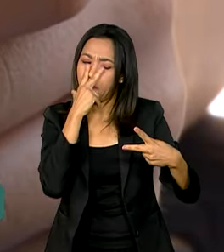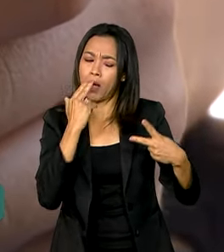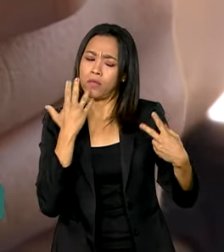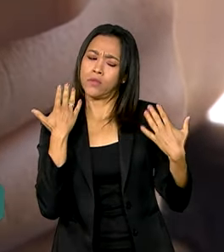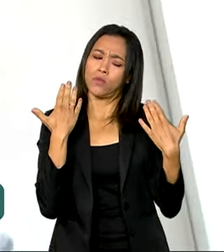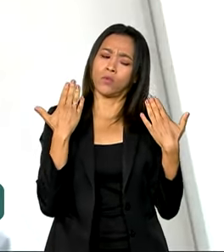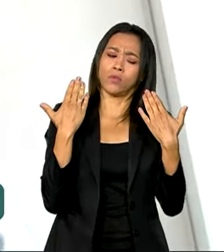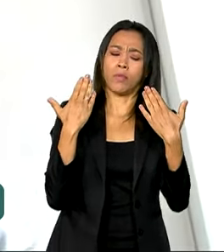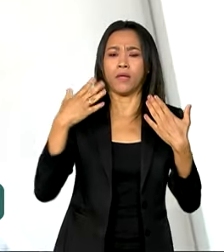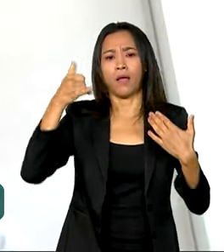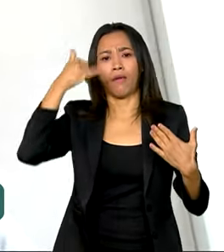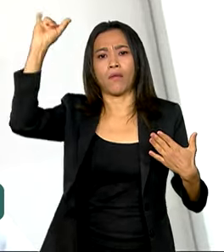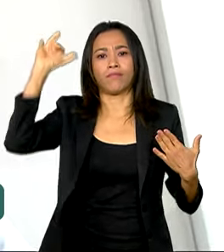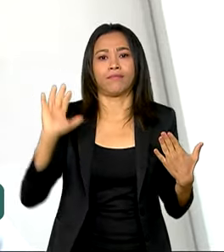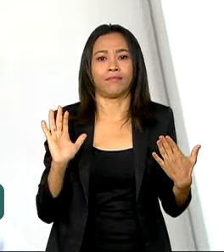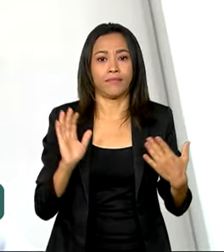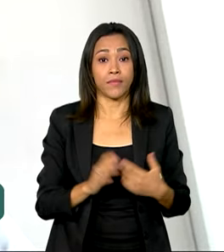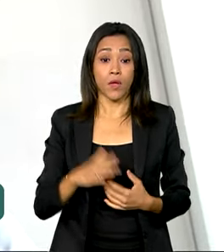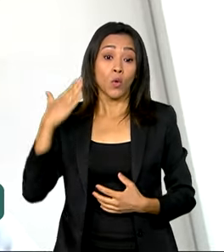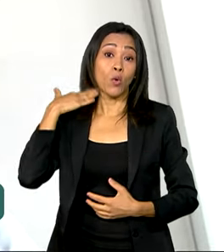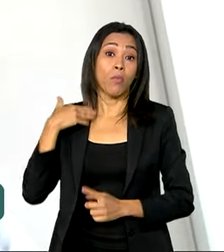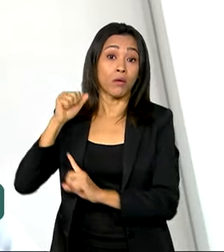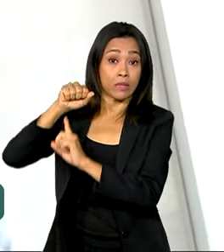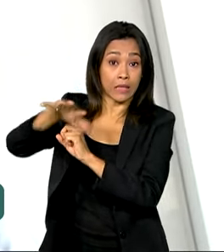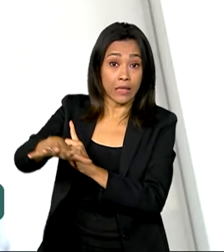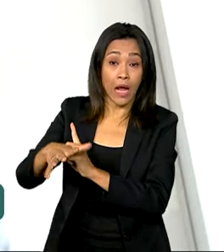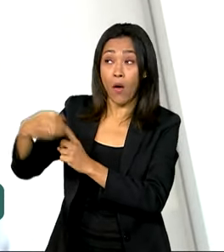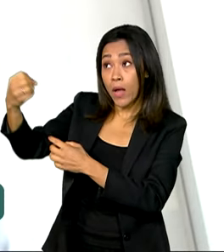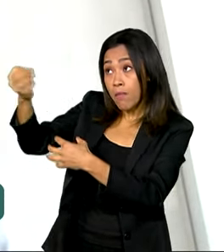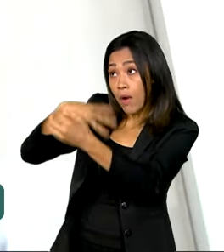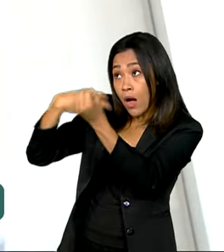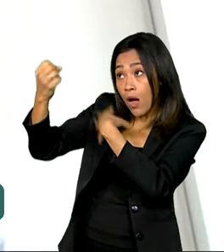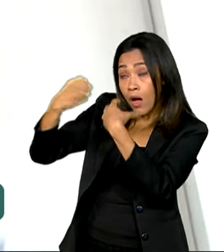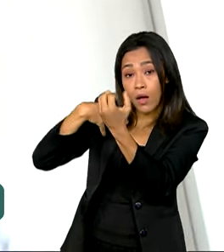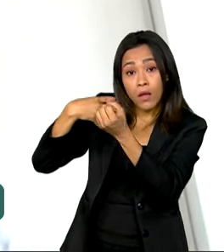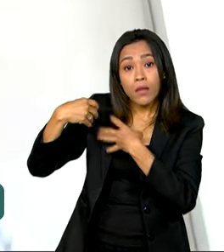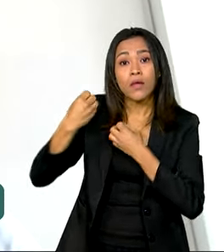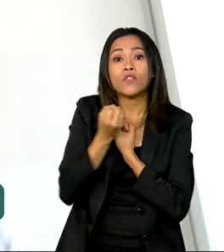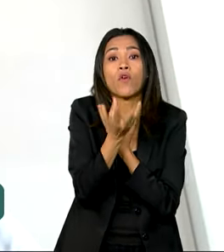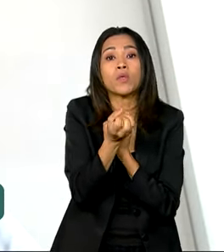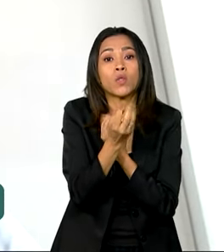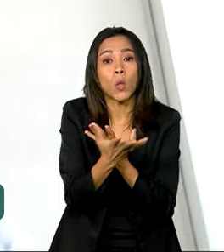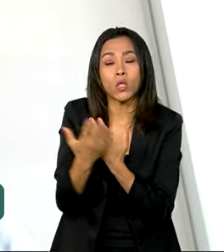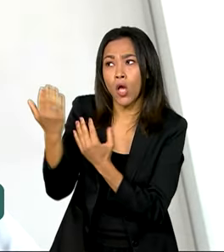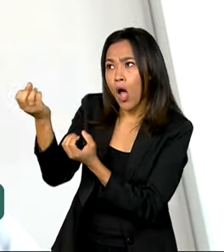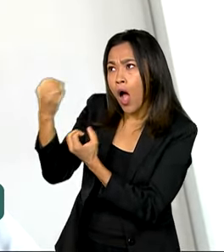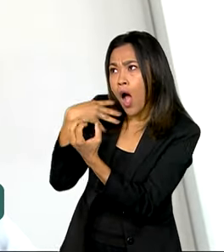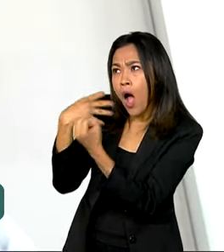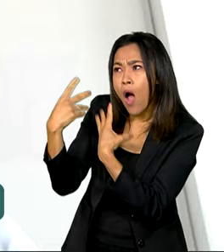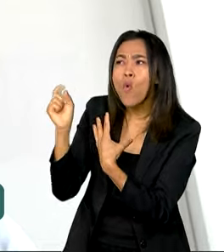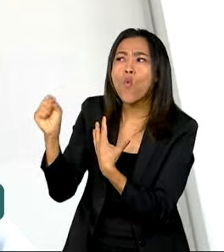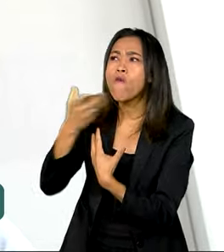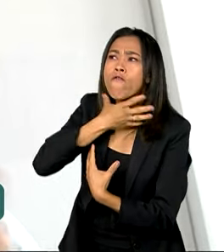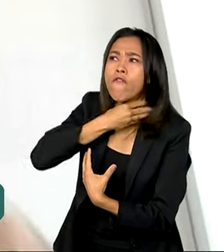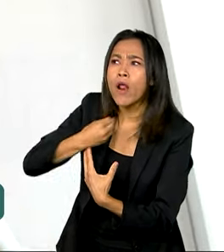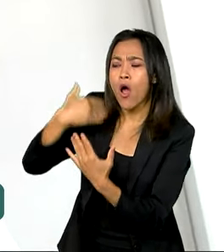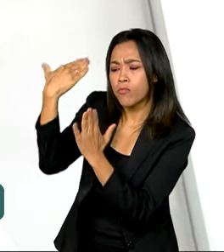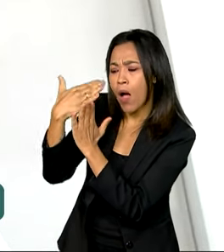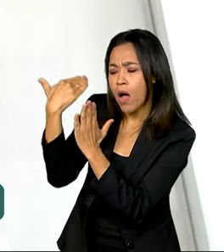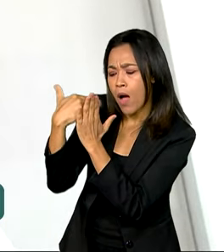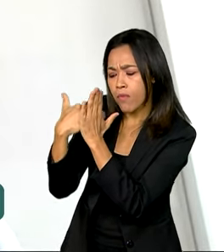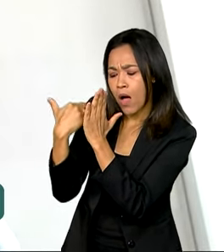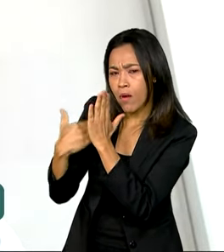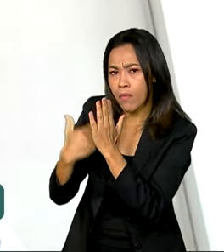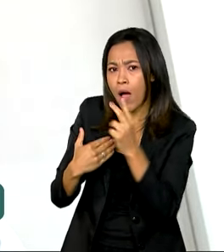suspeitas. O Banco Central, a gente recebe todas as informações de fraudes que acontecem no PIX, são